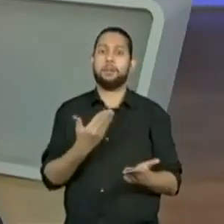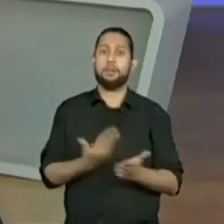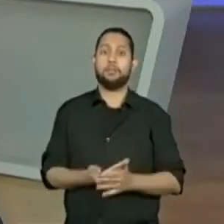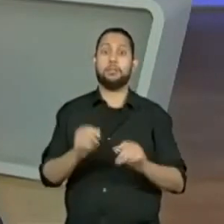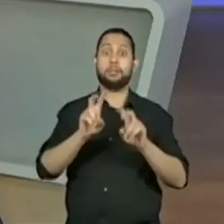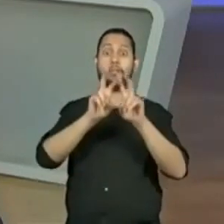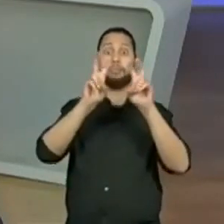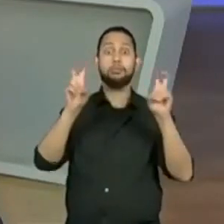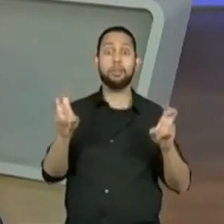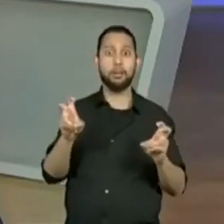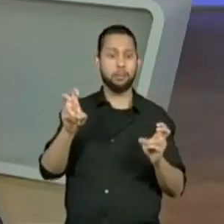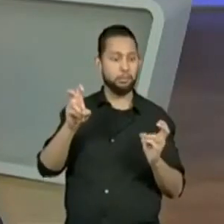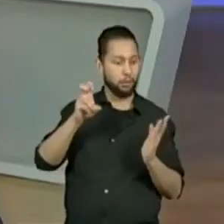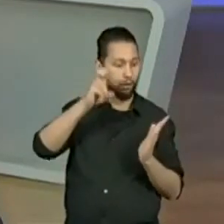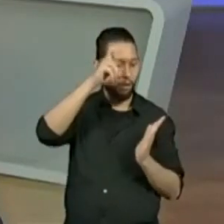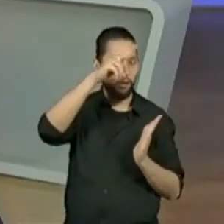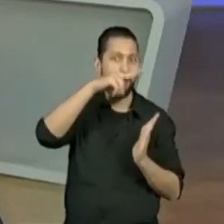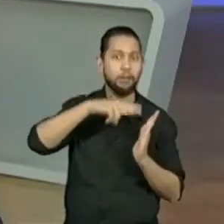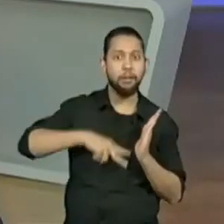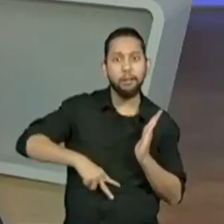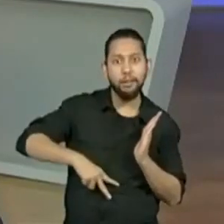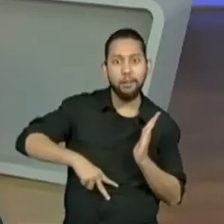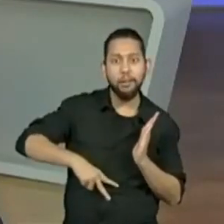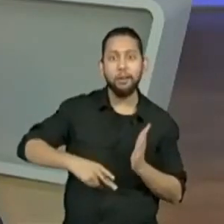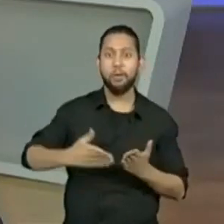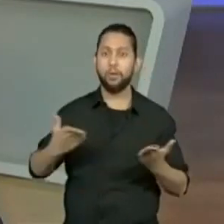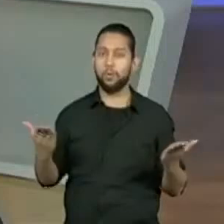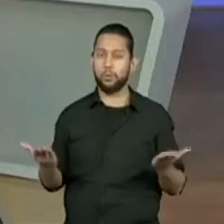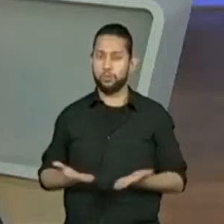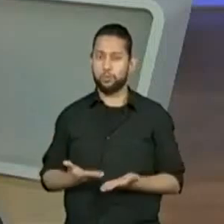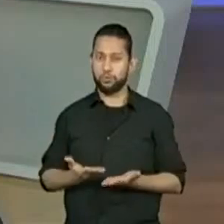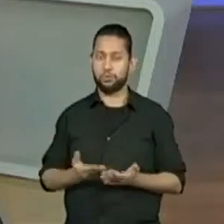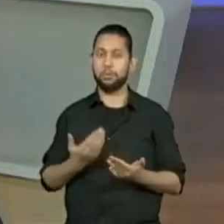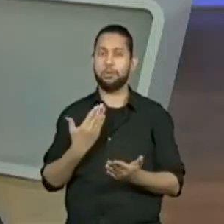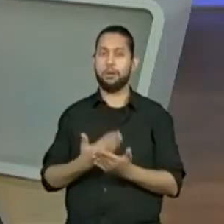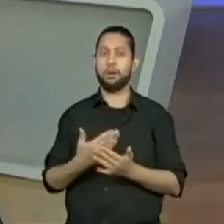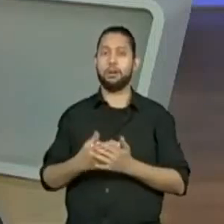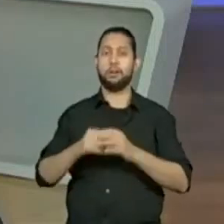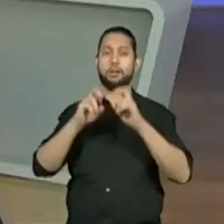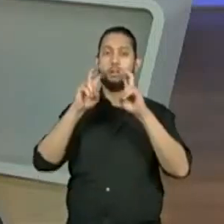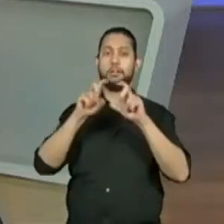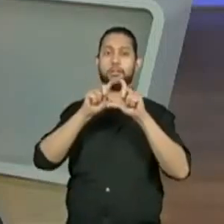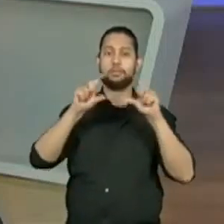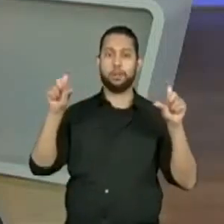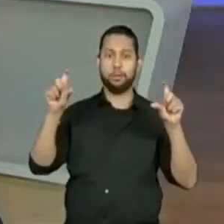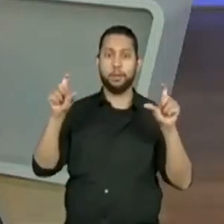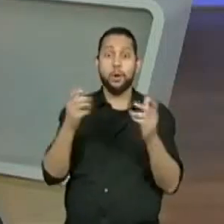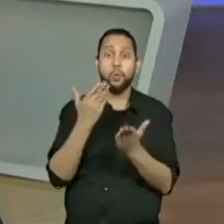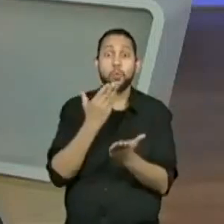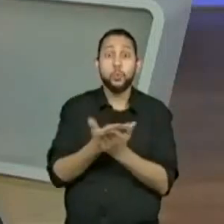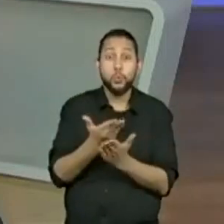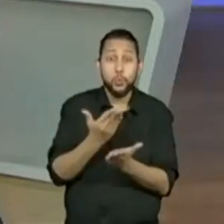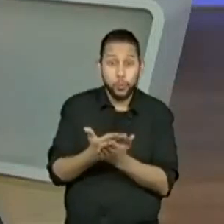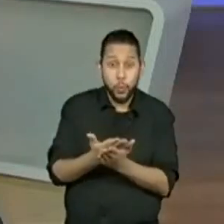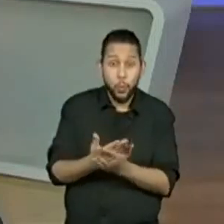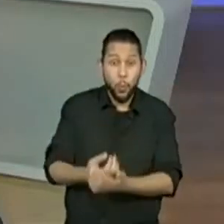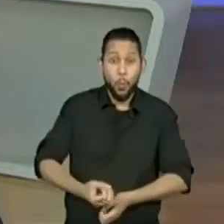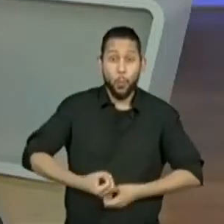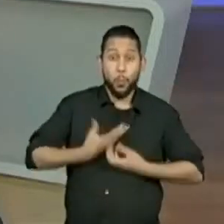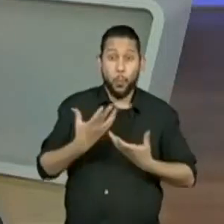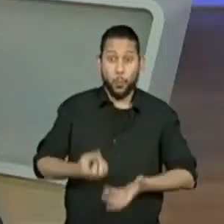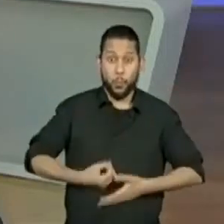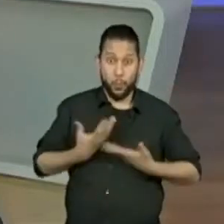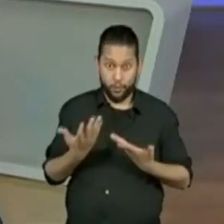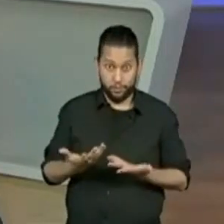poemas. E o nosso tema de hoje, o nosso título da aula é Estudando os Poetas, parte 1.